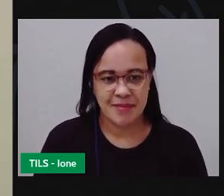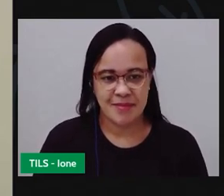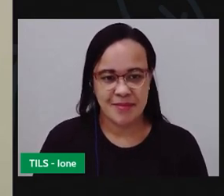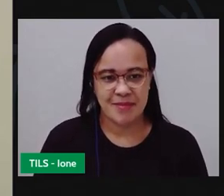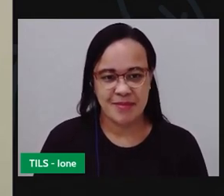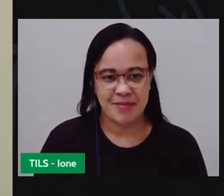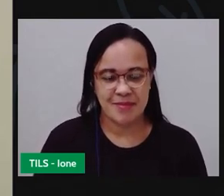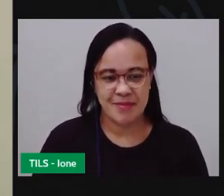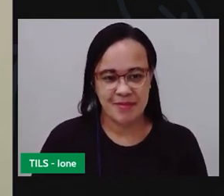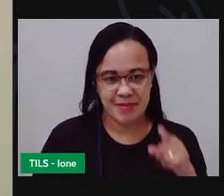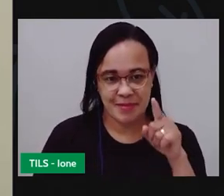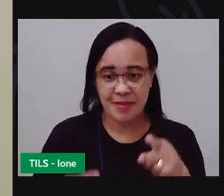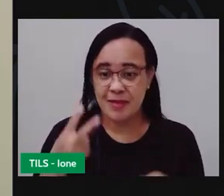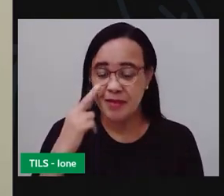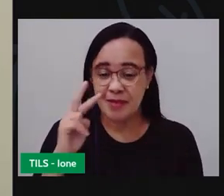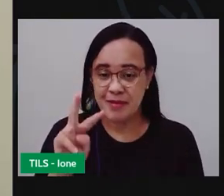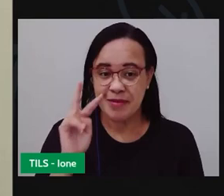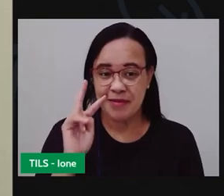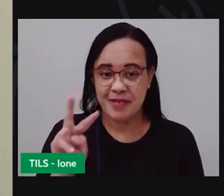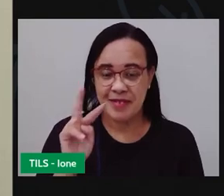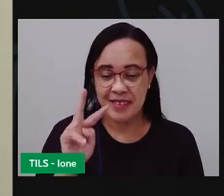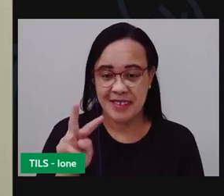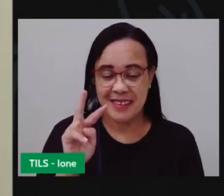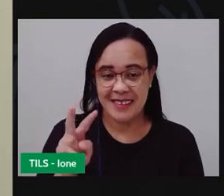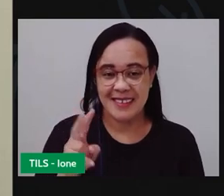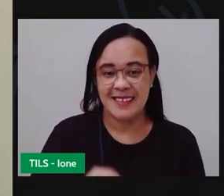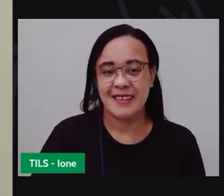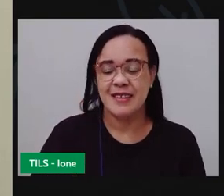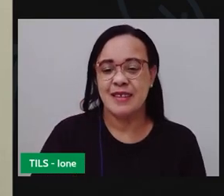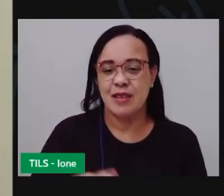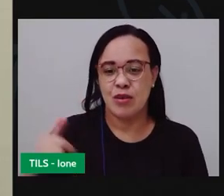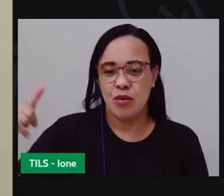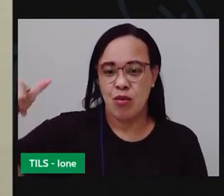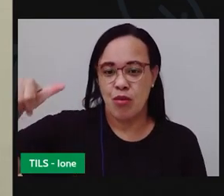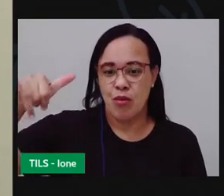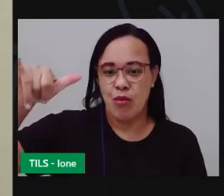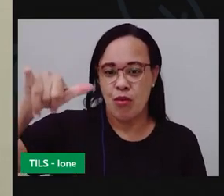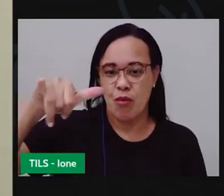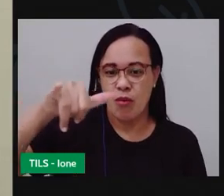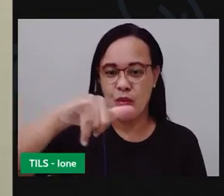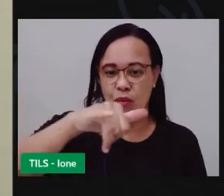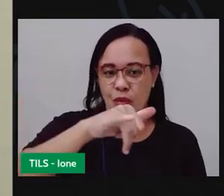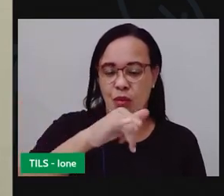Vamos ver o trava-língua do avião aeroplano.